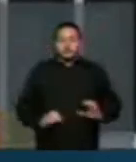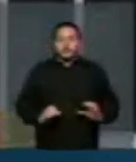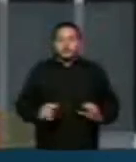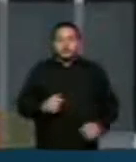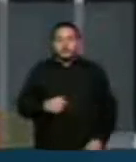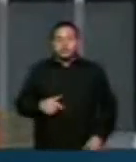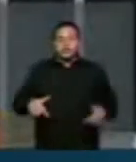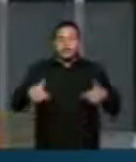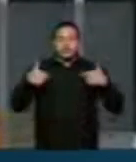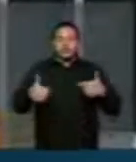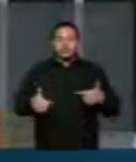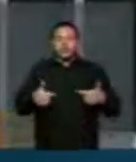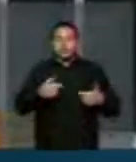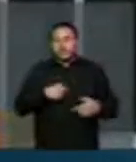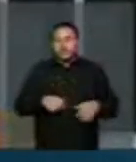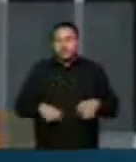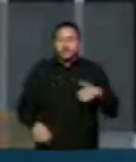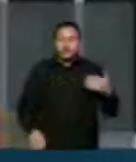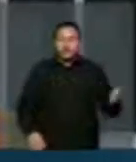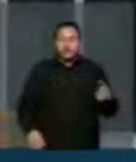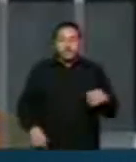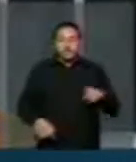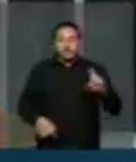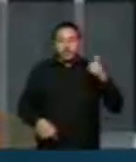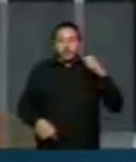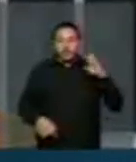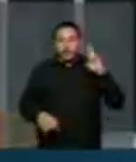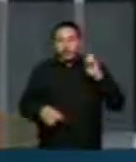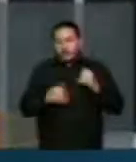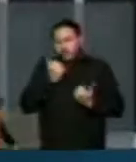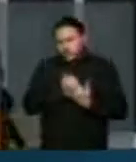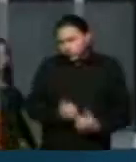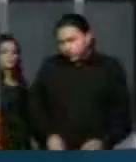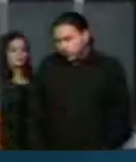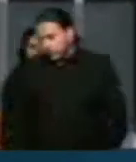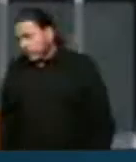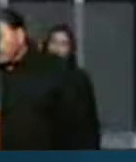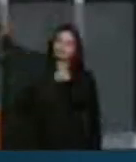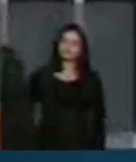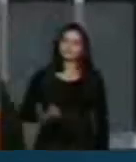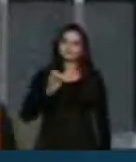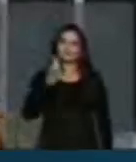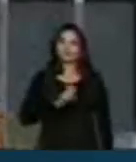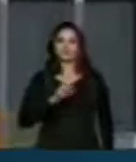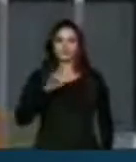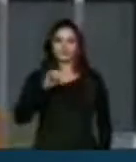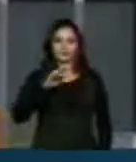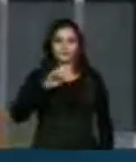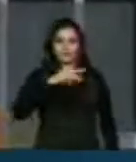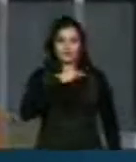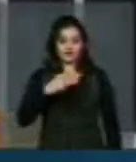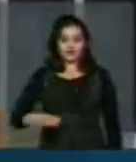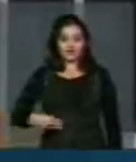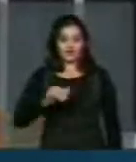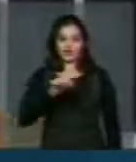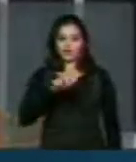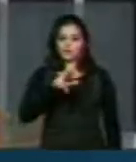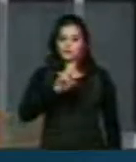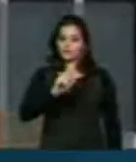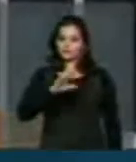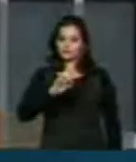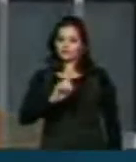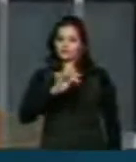lutador de esquerda, o ex-jeitor da UFRJ, Luiz Teixeira. A Luiz Teixeira